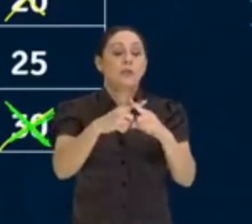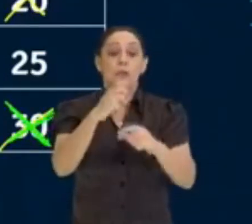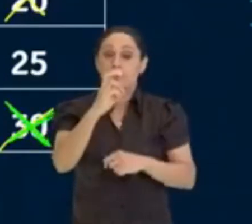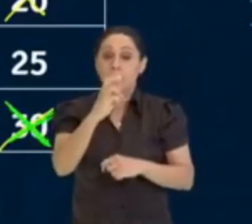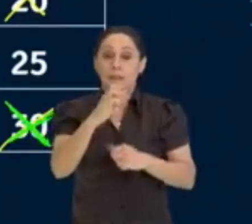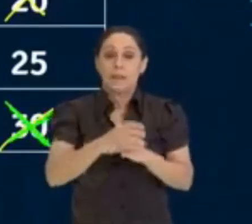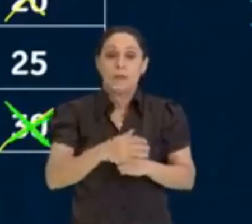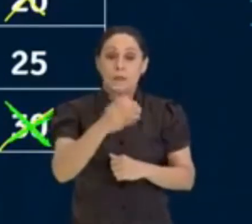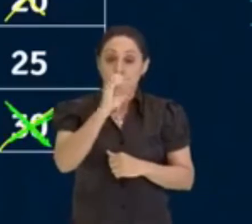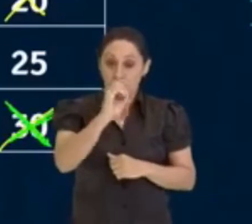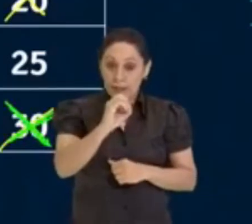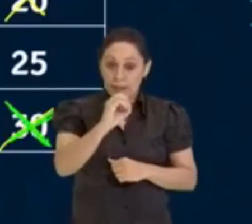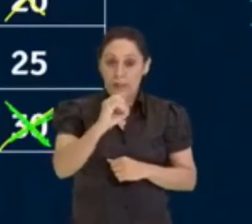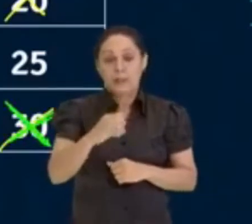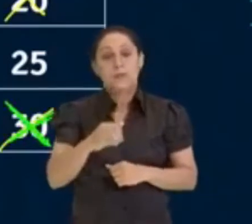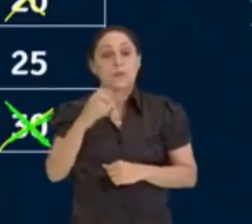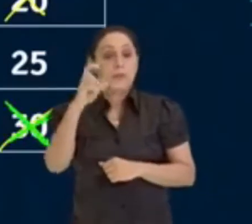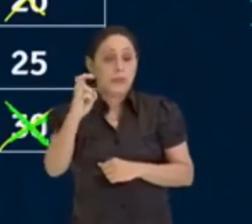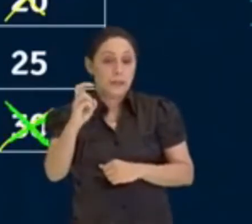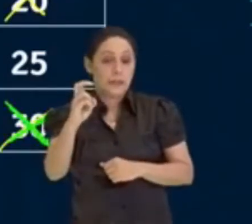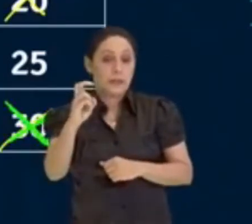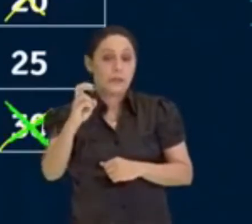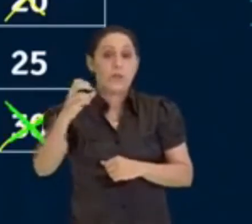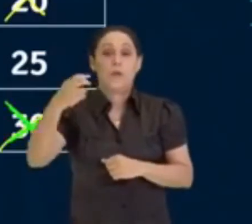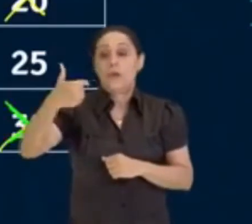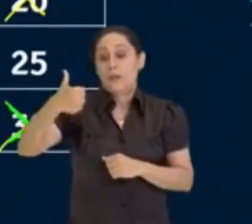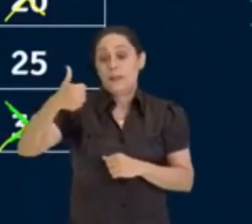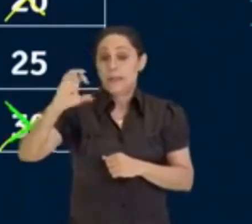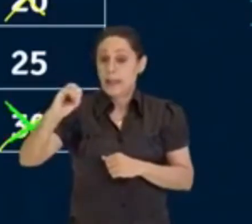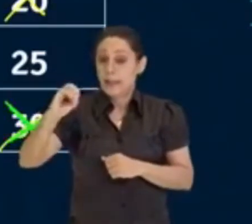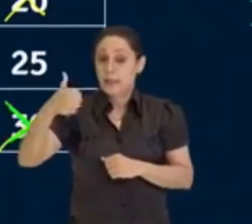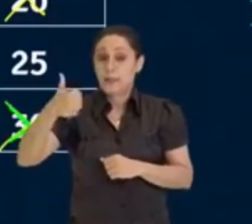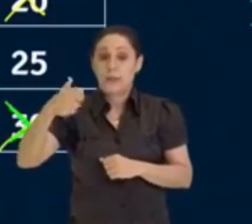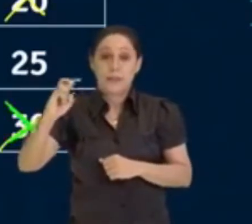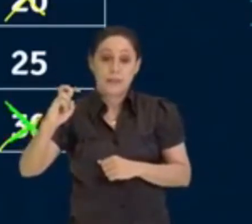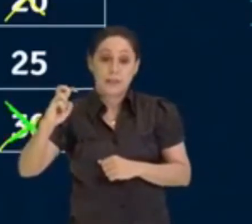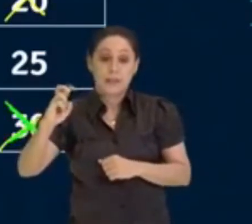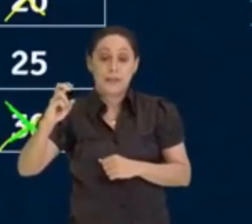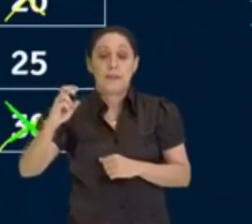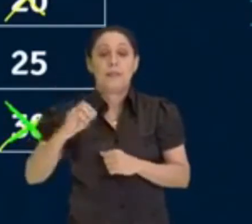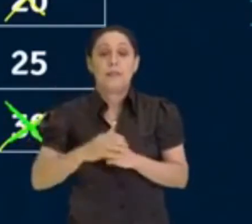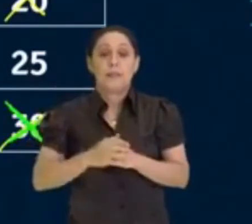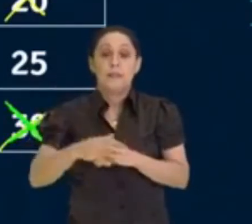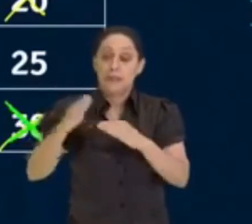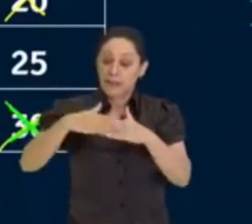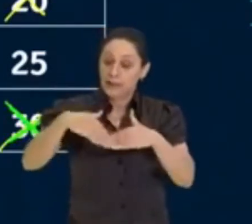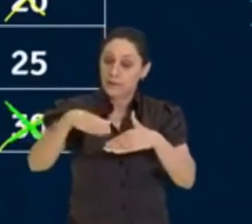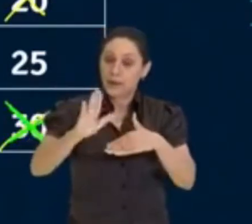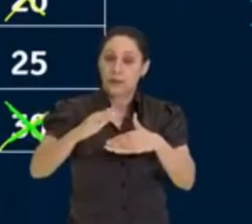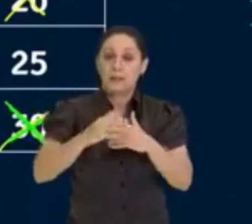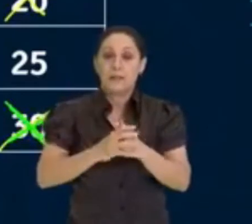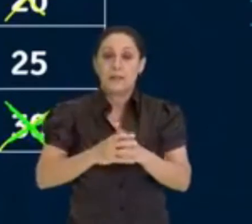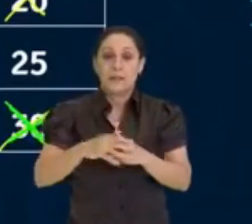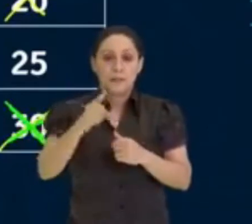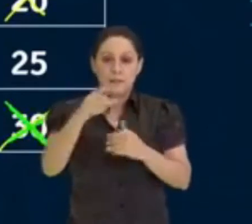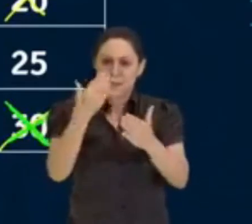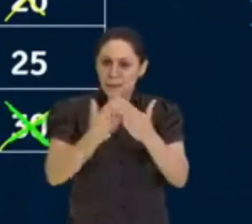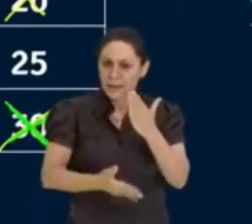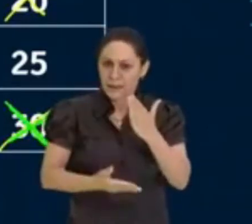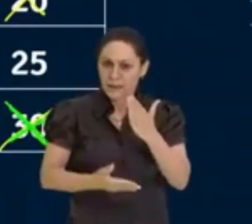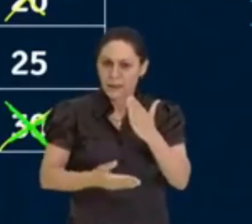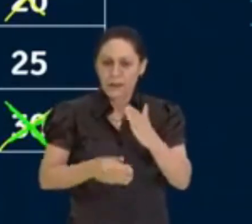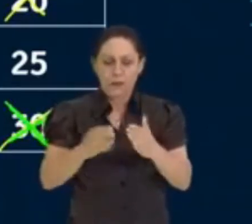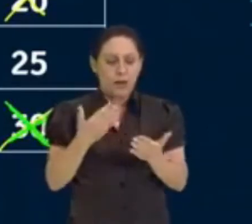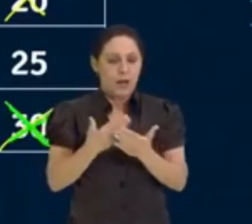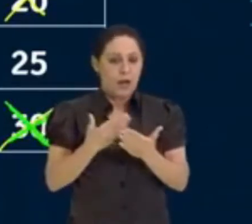0, 5, 10, 15. Esses são os múltiplos. Se você perdeu essa